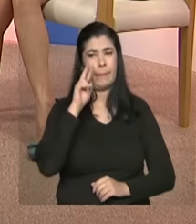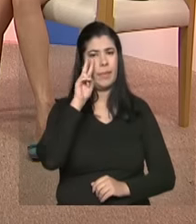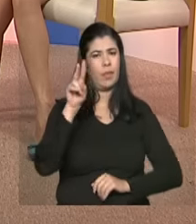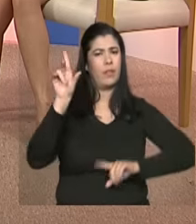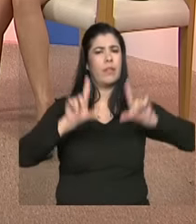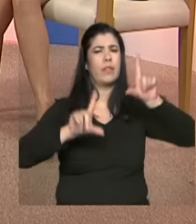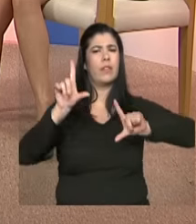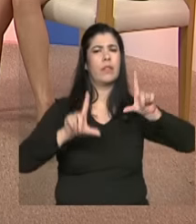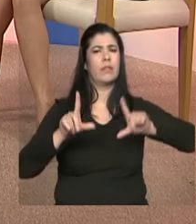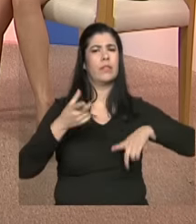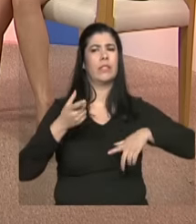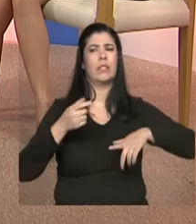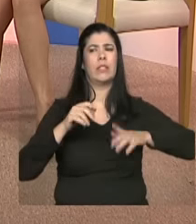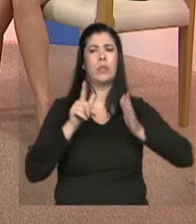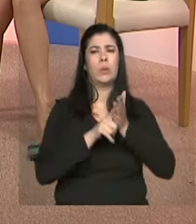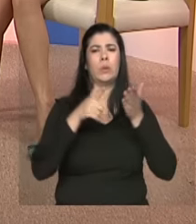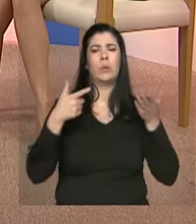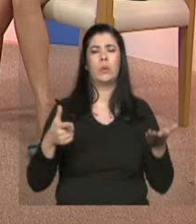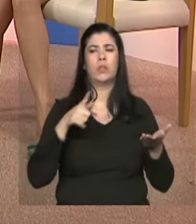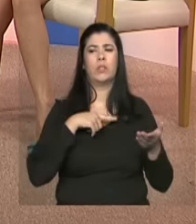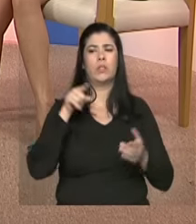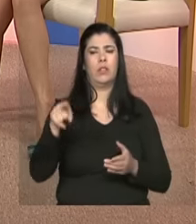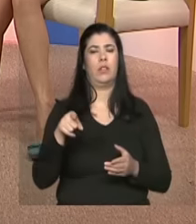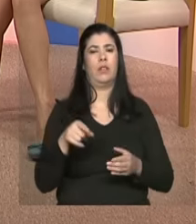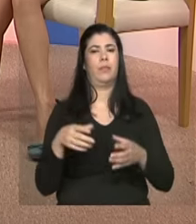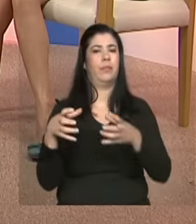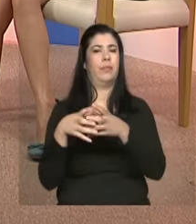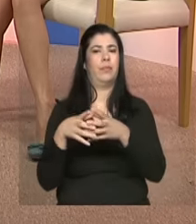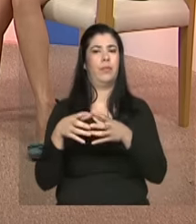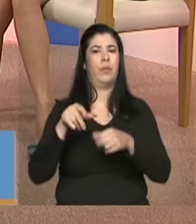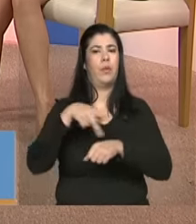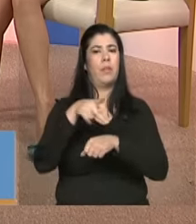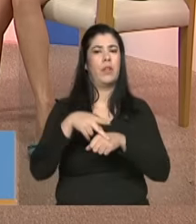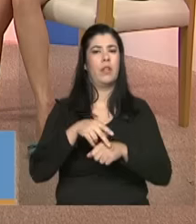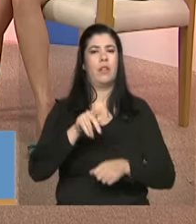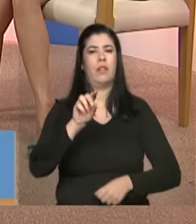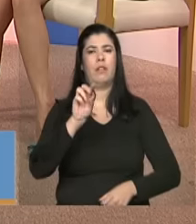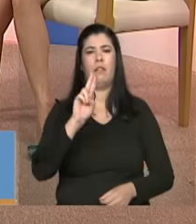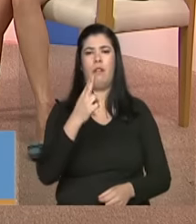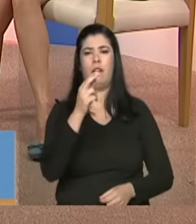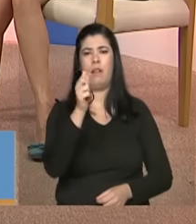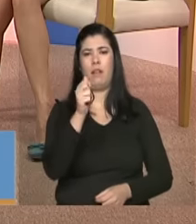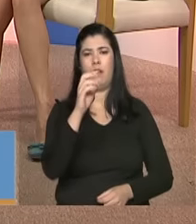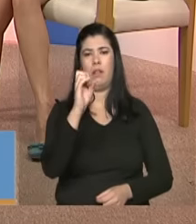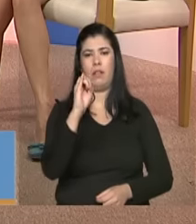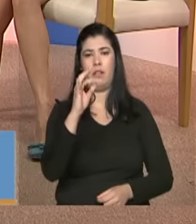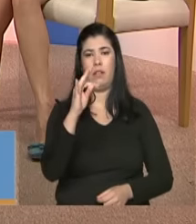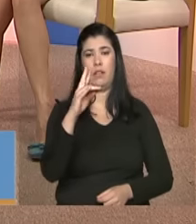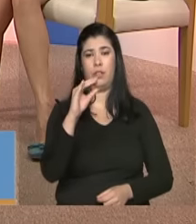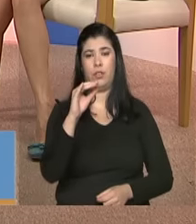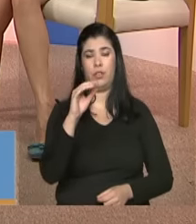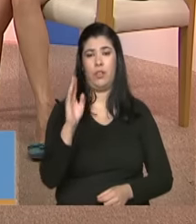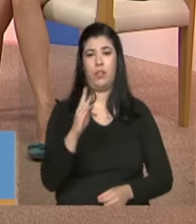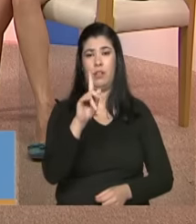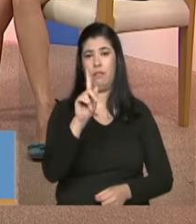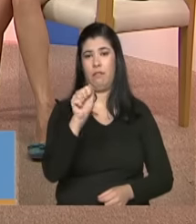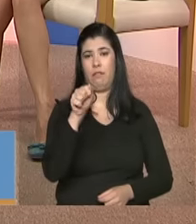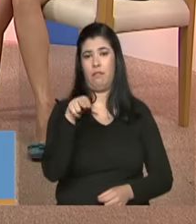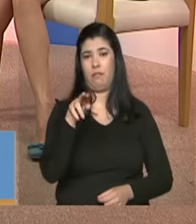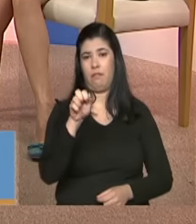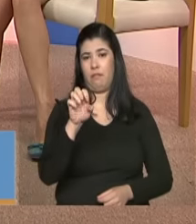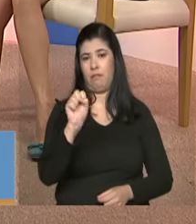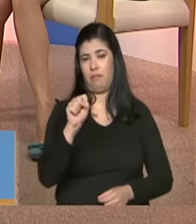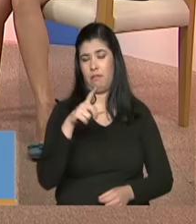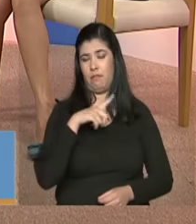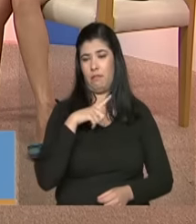matérias relacionadas aos haitianos ganeses pessoas de outras nacionalidades que estão vindo para o Brasil existem ações para